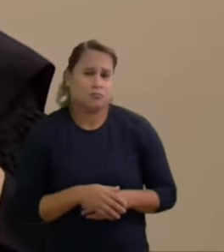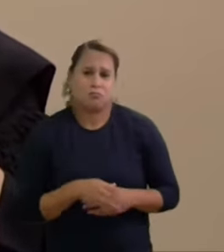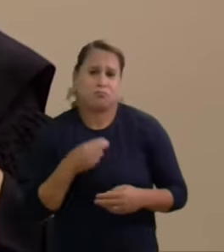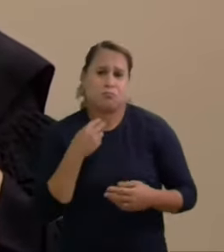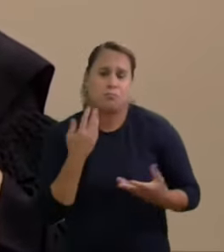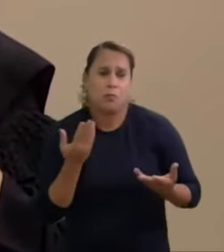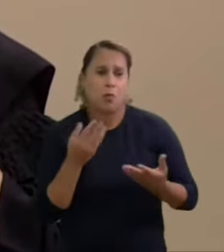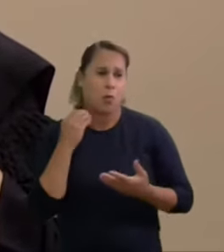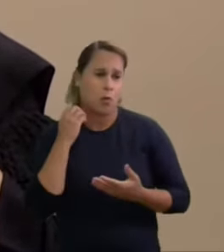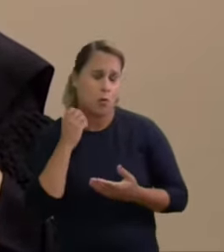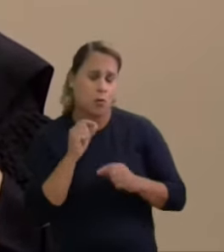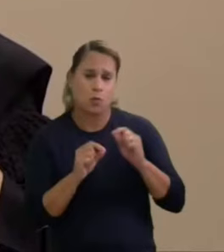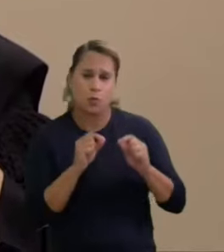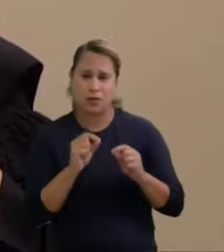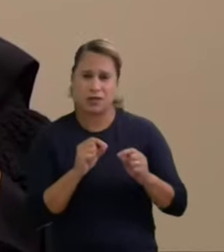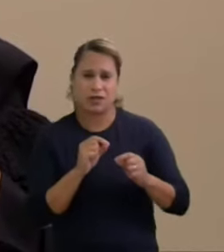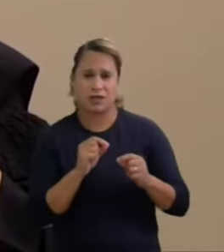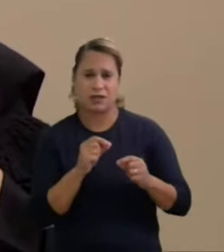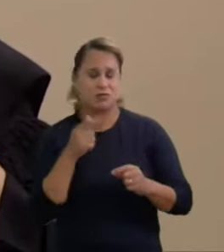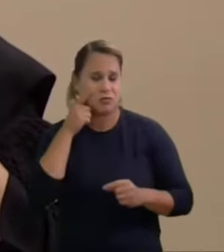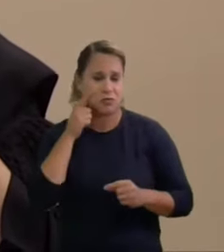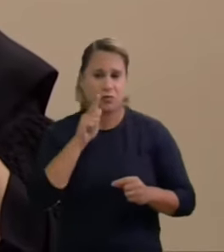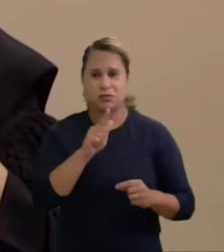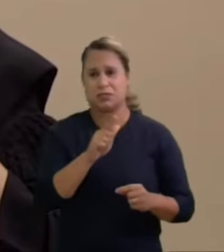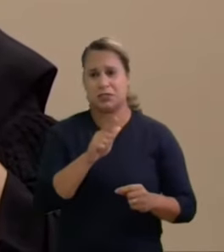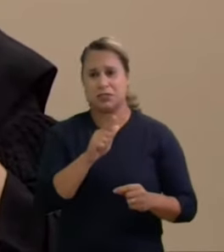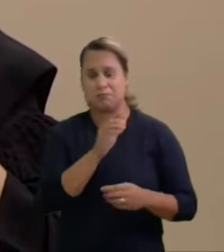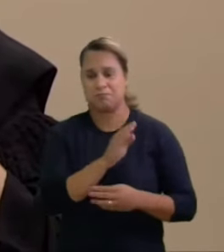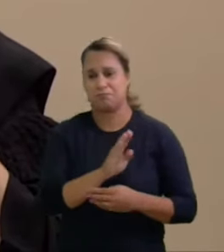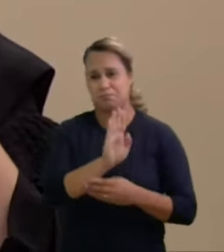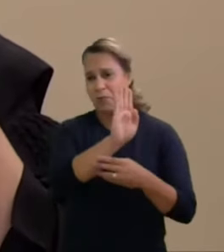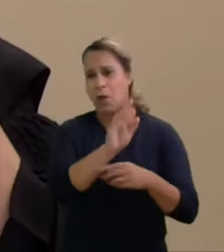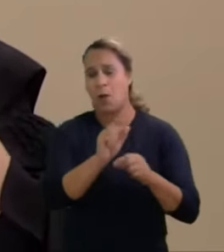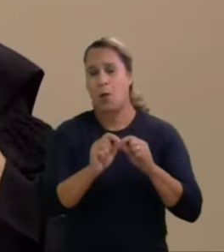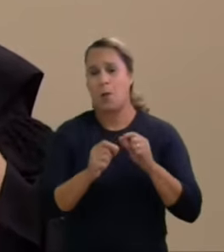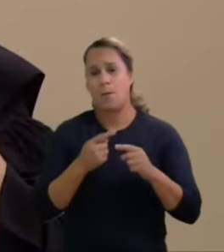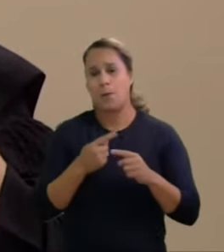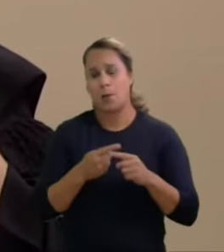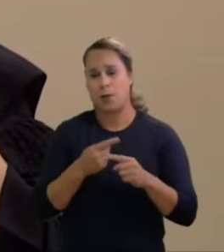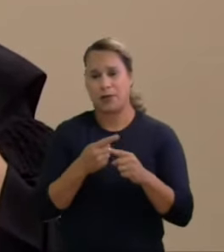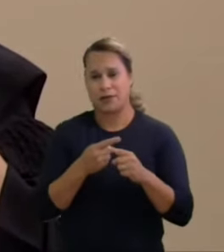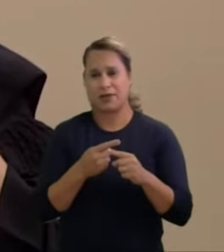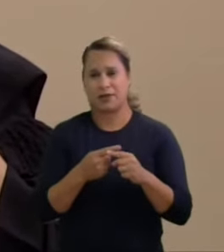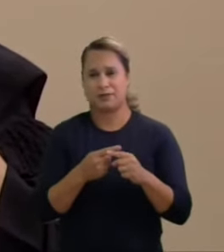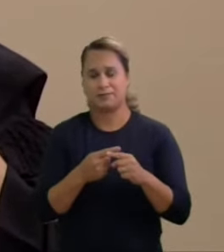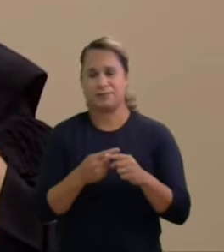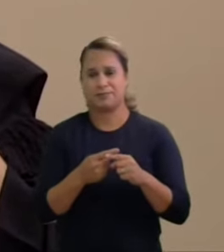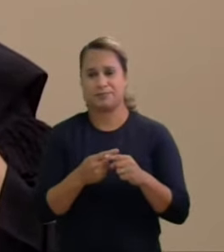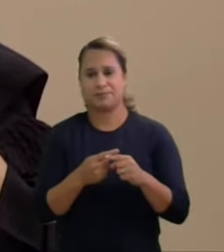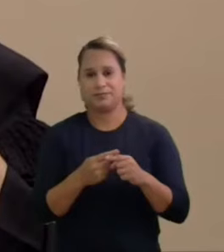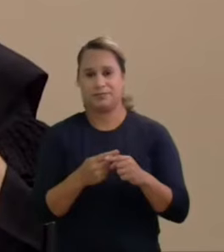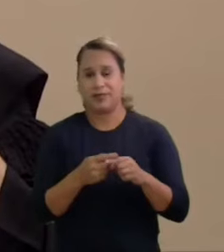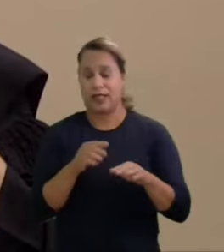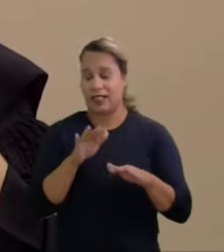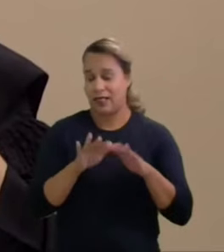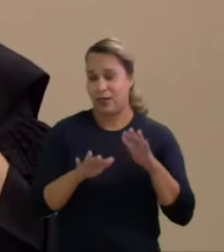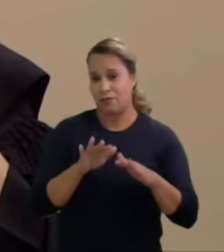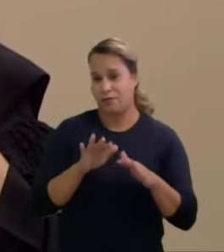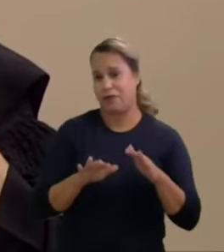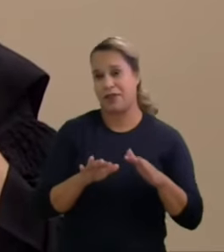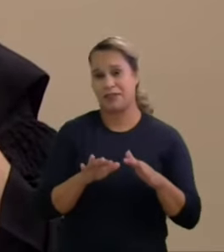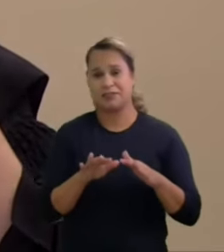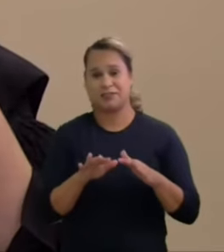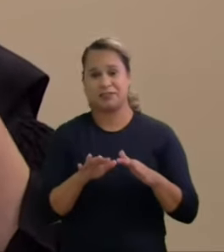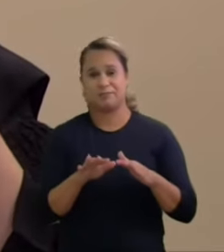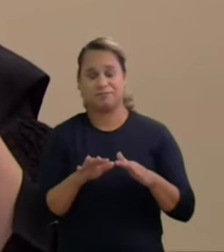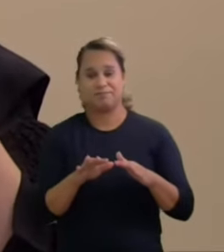ele mesmo refere motivos pessoais e vou abrir aspas talvez não teria estômago de aço como avaliou o Márcio